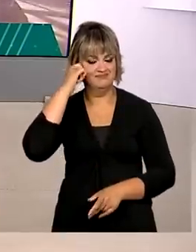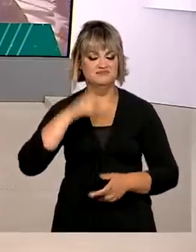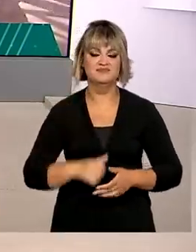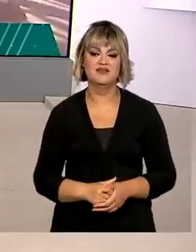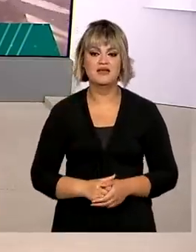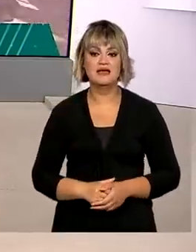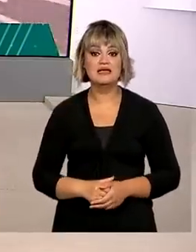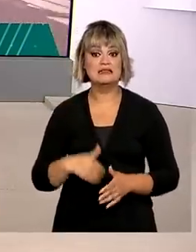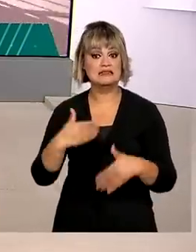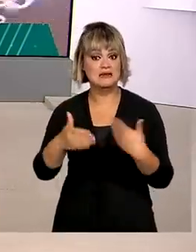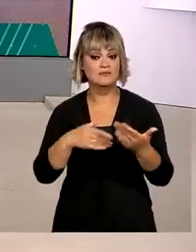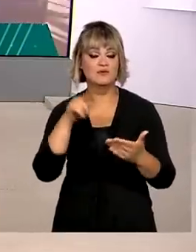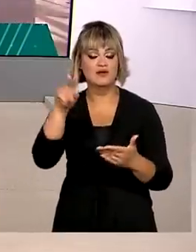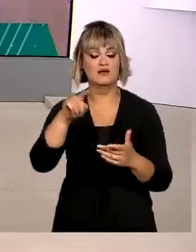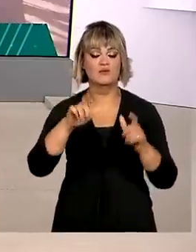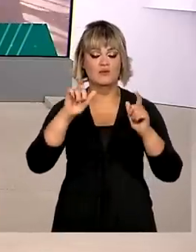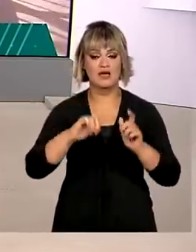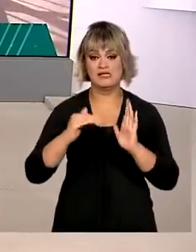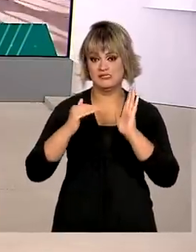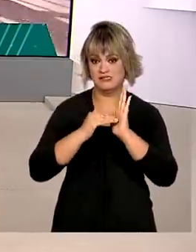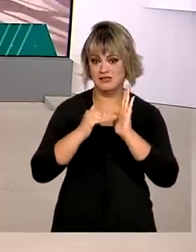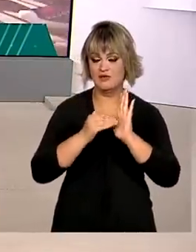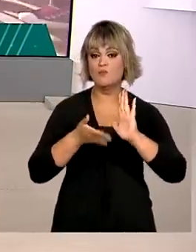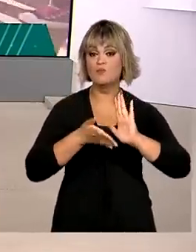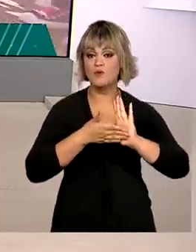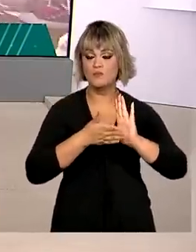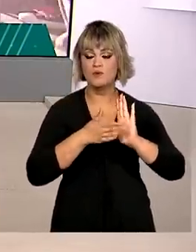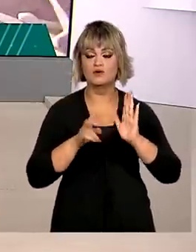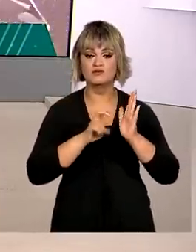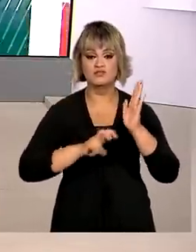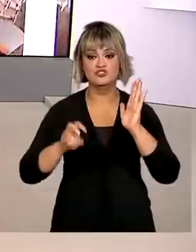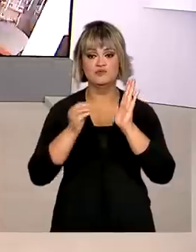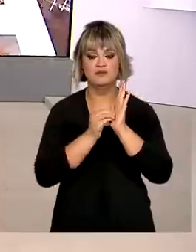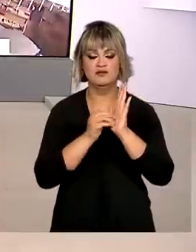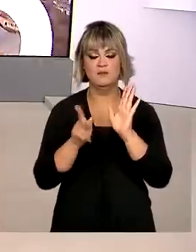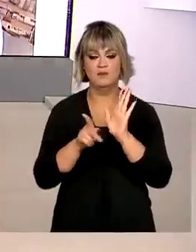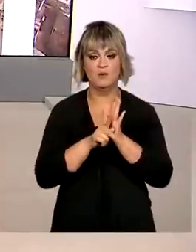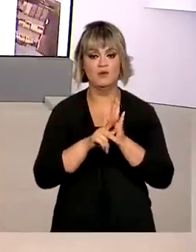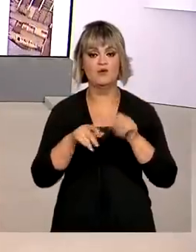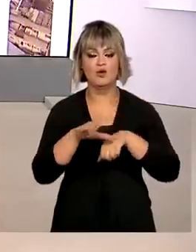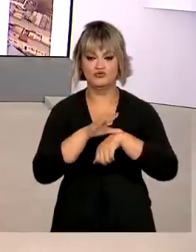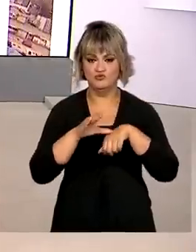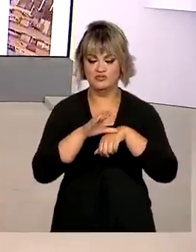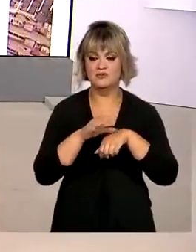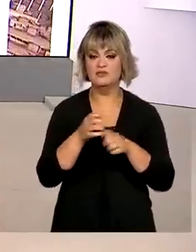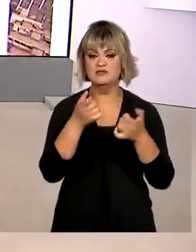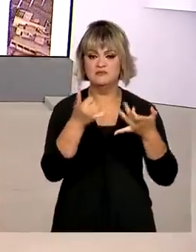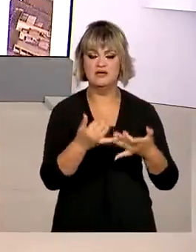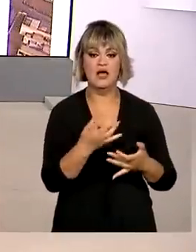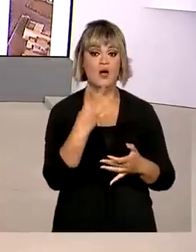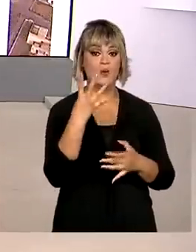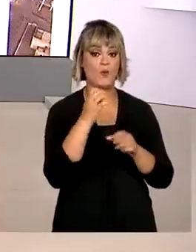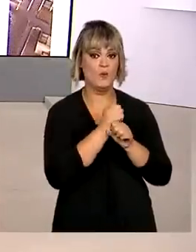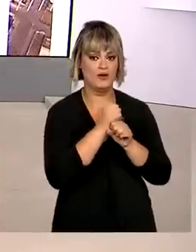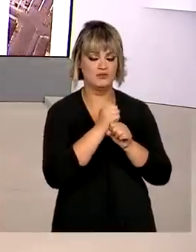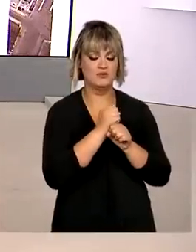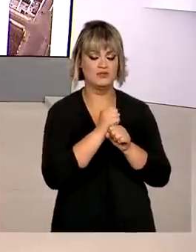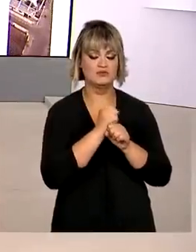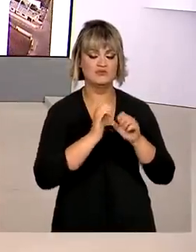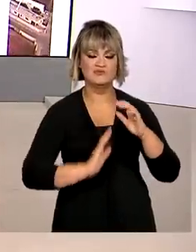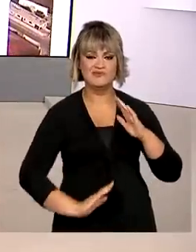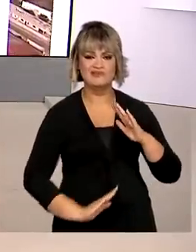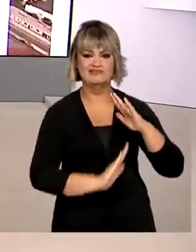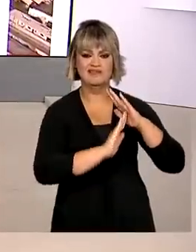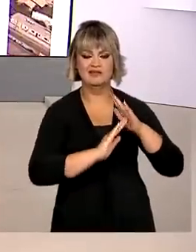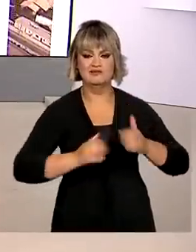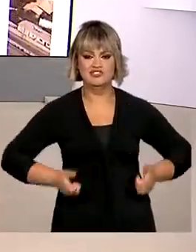começou a tramitar no Senado Federal a proposta de emenda à Constituição que retira por quatro anos do teto de gastos o